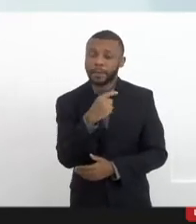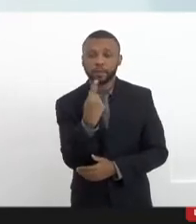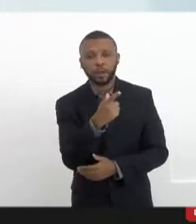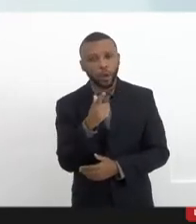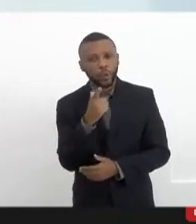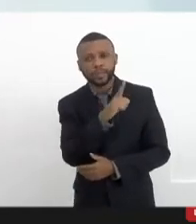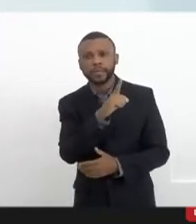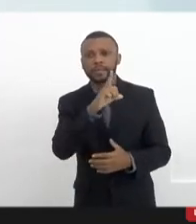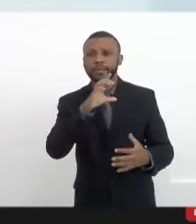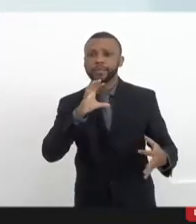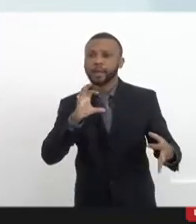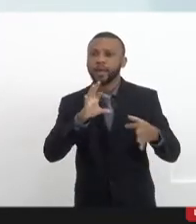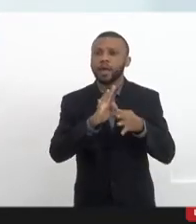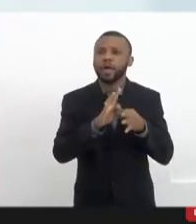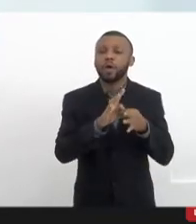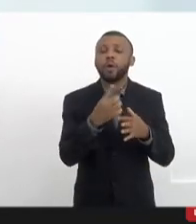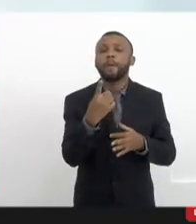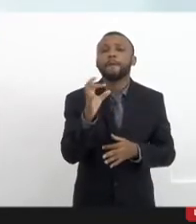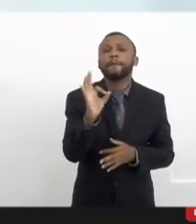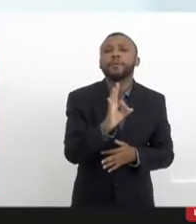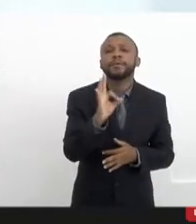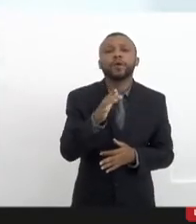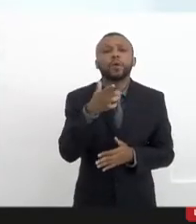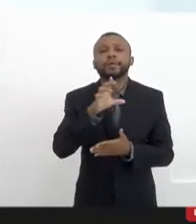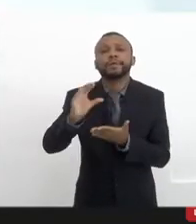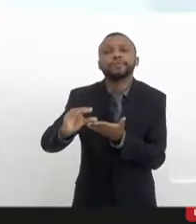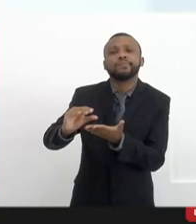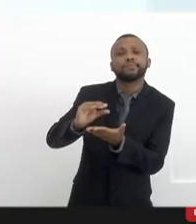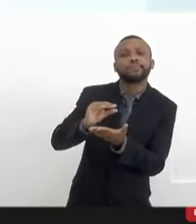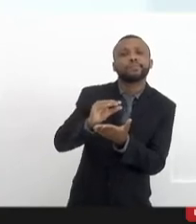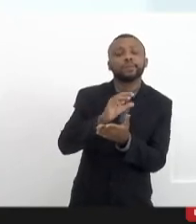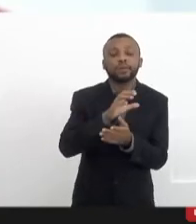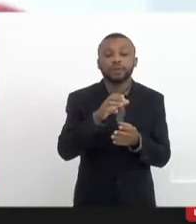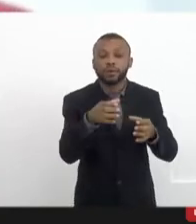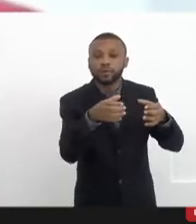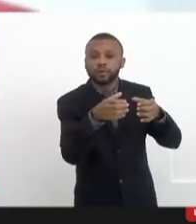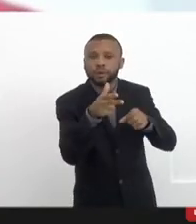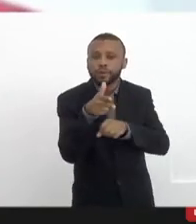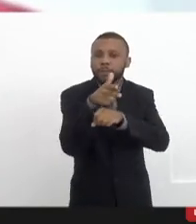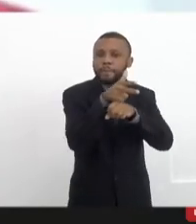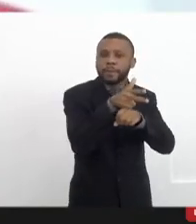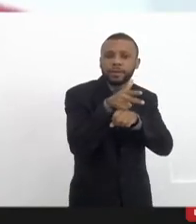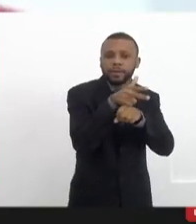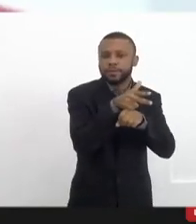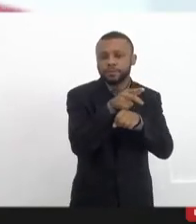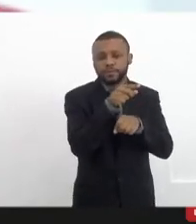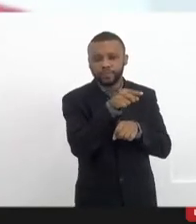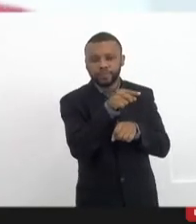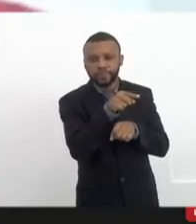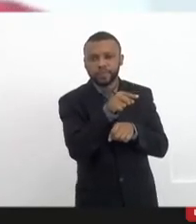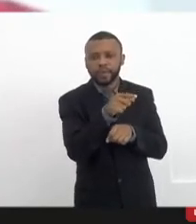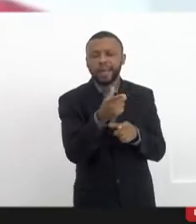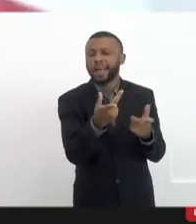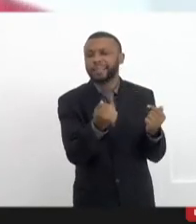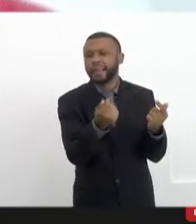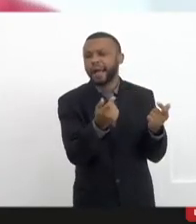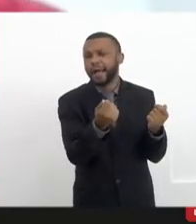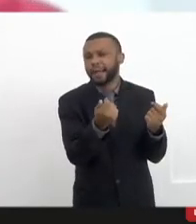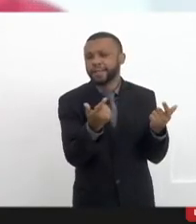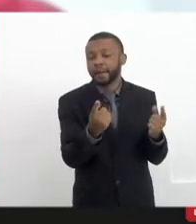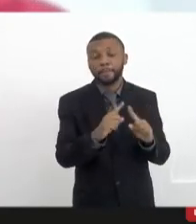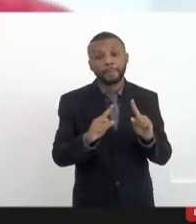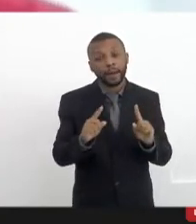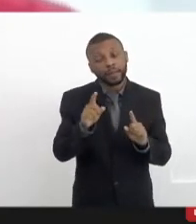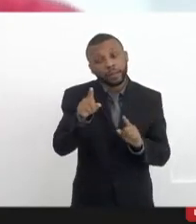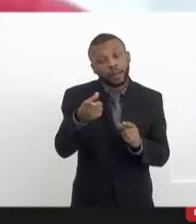oferir o mínimo, um por cento para esse conjunto de mídias alternativas, não é nada, como já disseram companheiros, mas seria